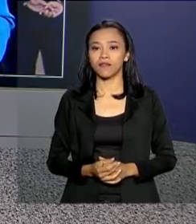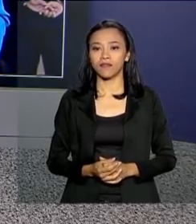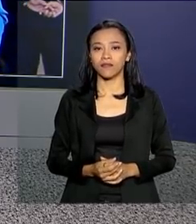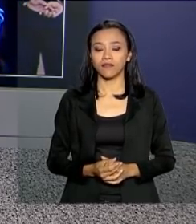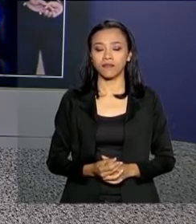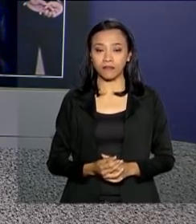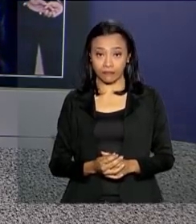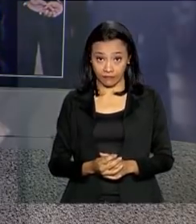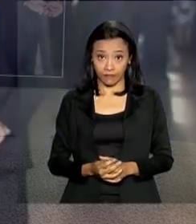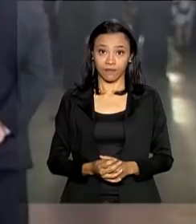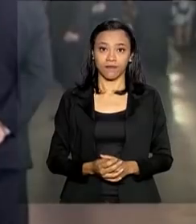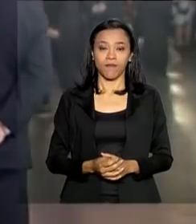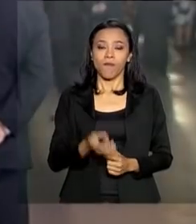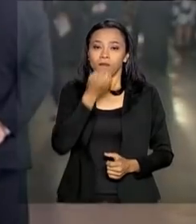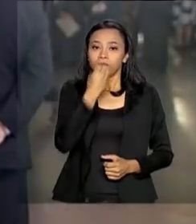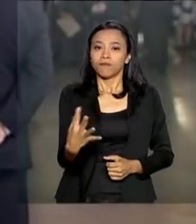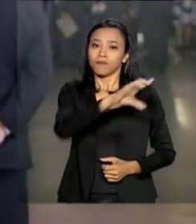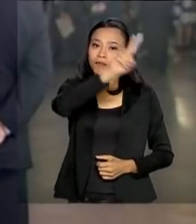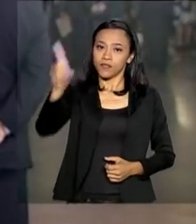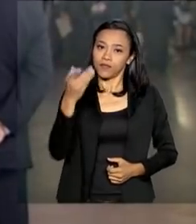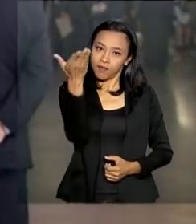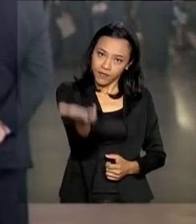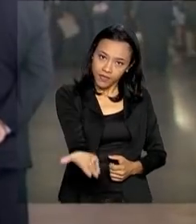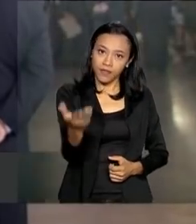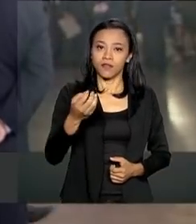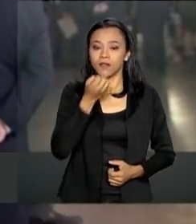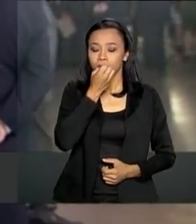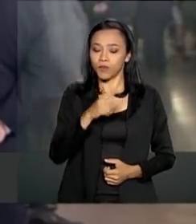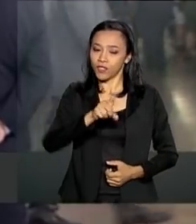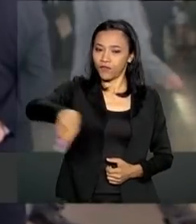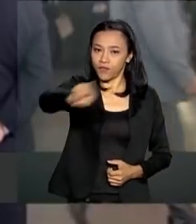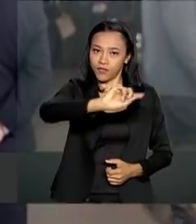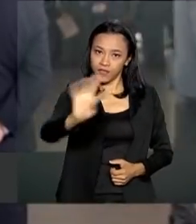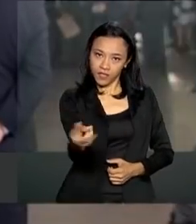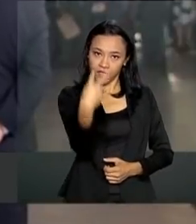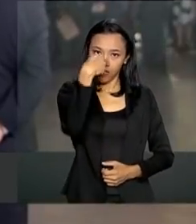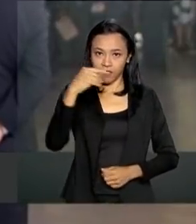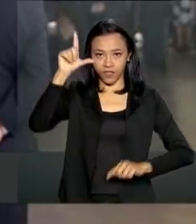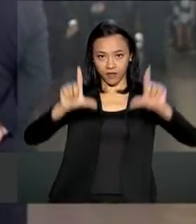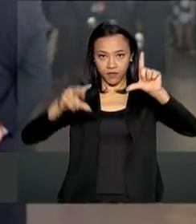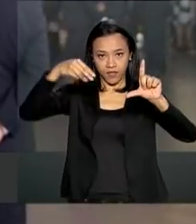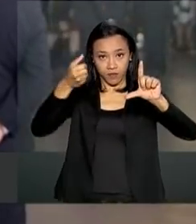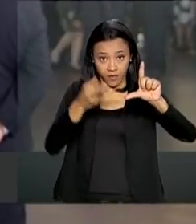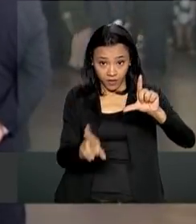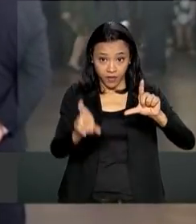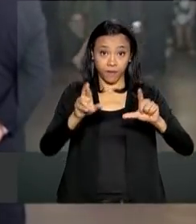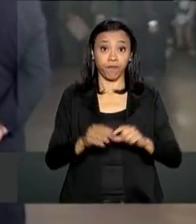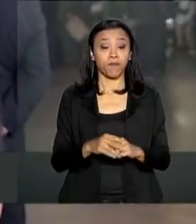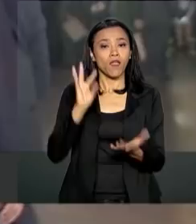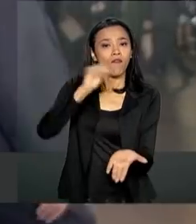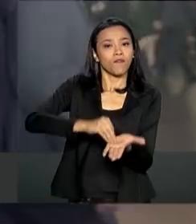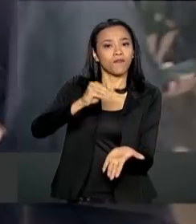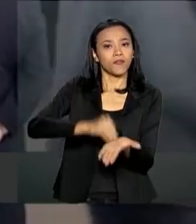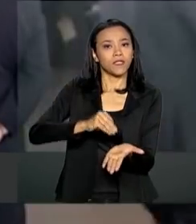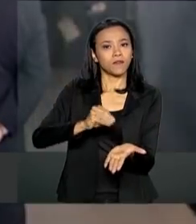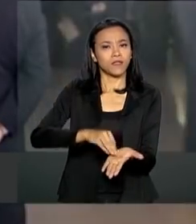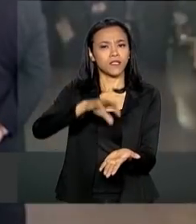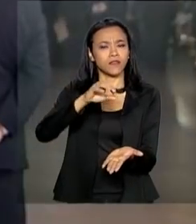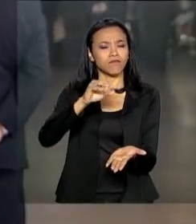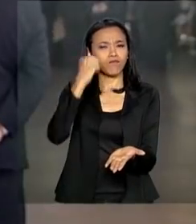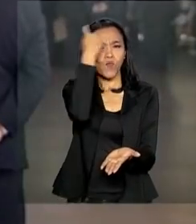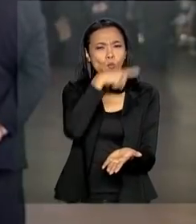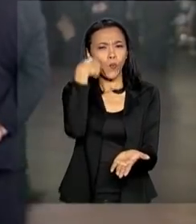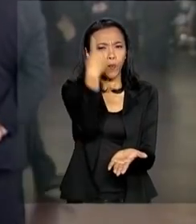Olá, Renata. Bom dia para você. Bom dia para você que acompanha a NBR e a TV do Governo Federal. Ainda falta cerca de uma